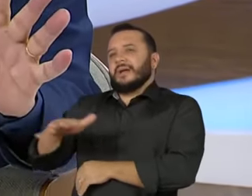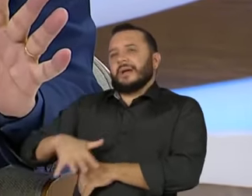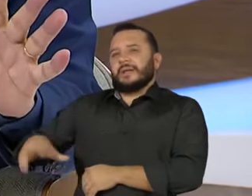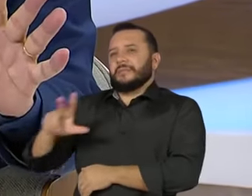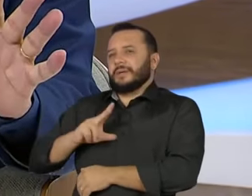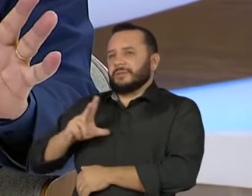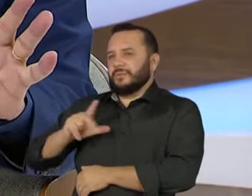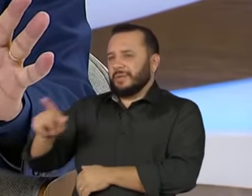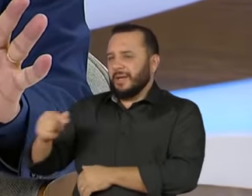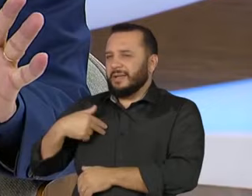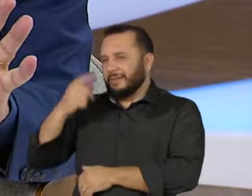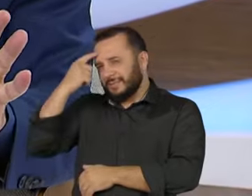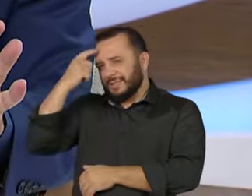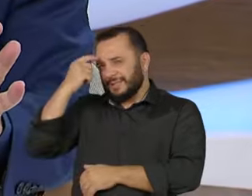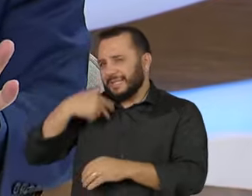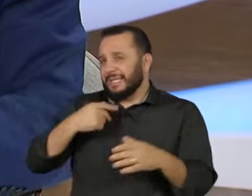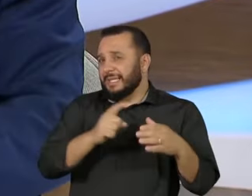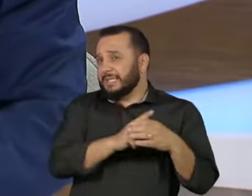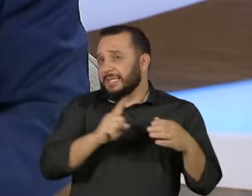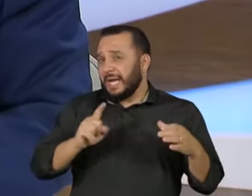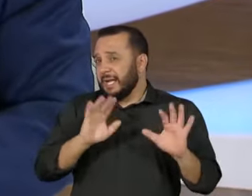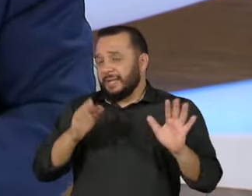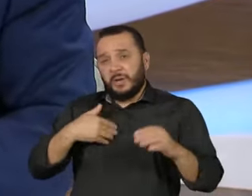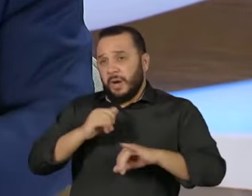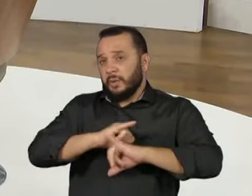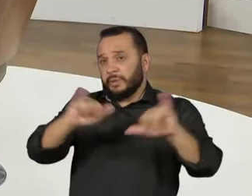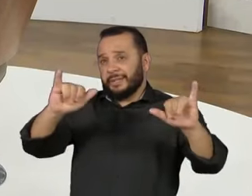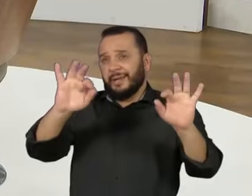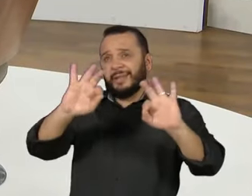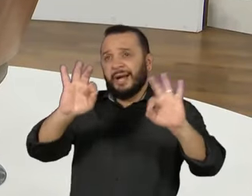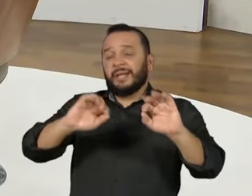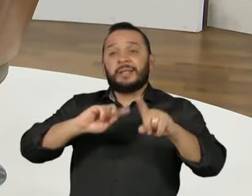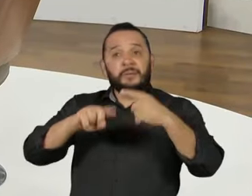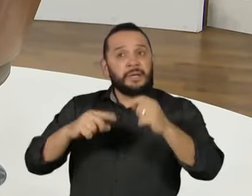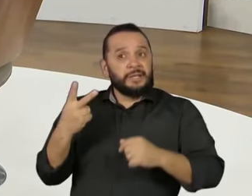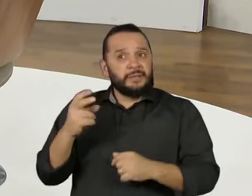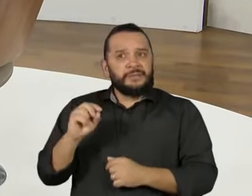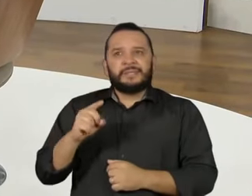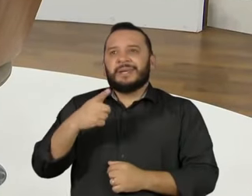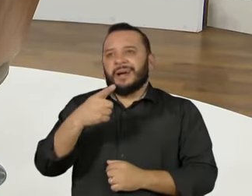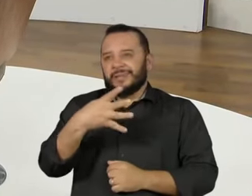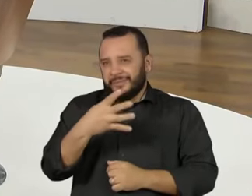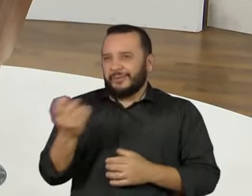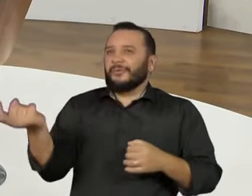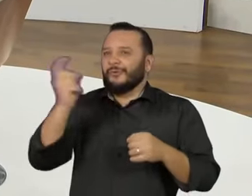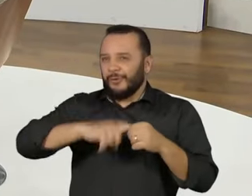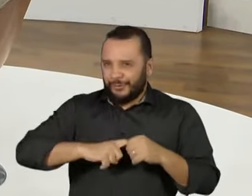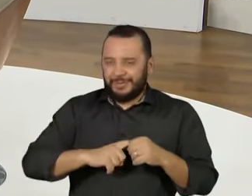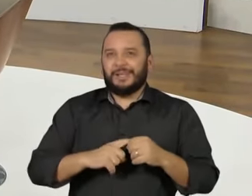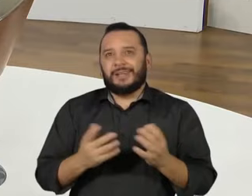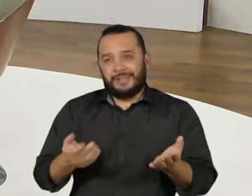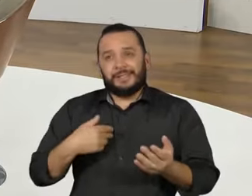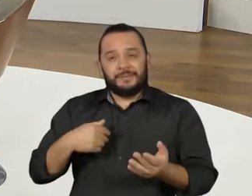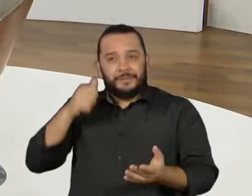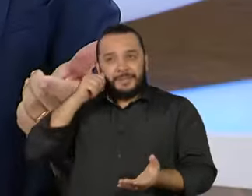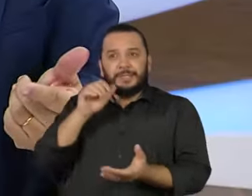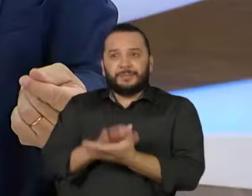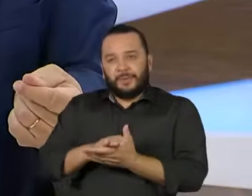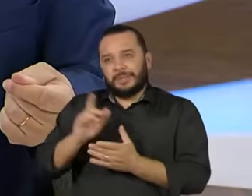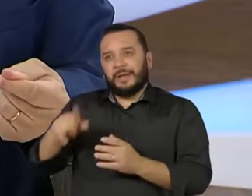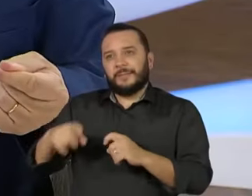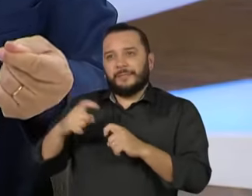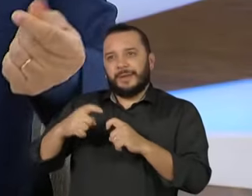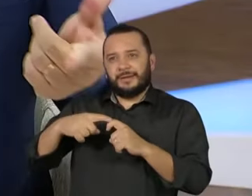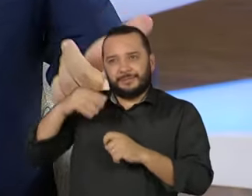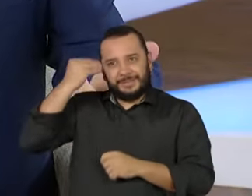Mas eu achava que estava saindo. Mas não anunciei. Ainda bem que não anunciei. Porque chegou em 2014, eu tive uma recaída, né? Minha esposa é psicanalista. Ela que